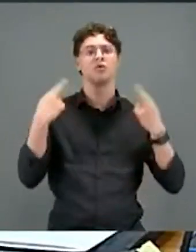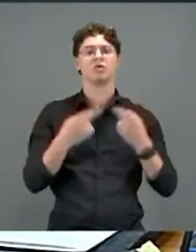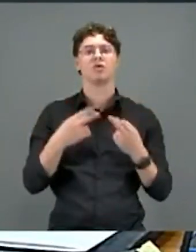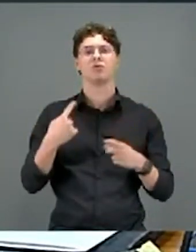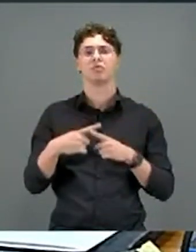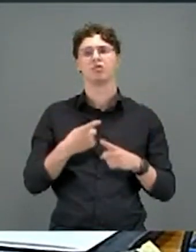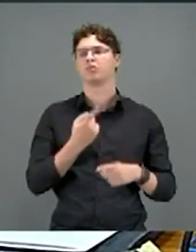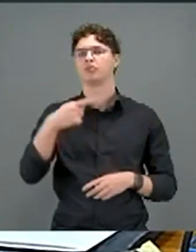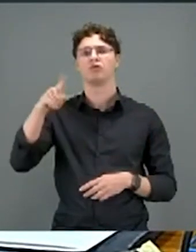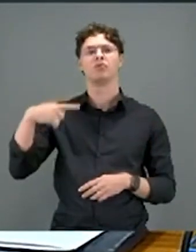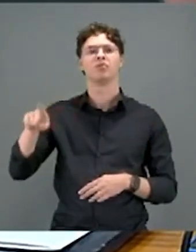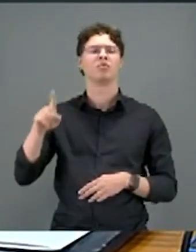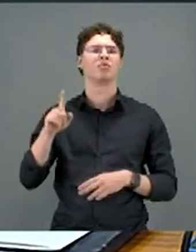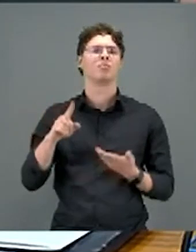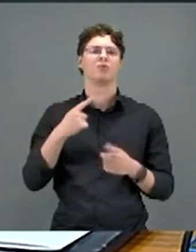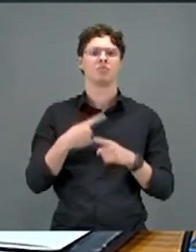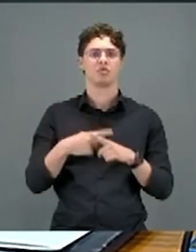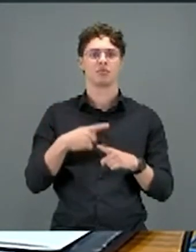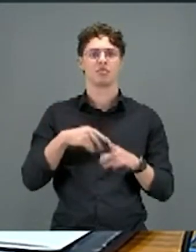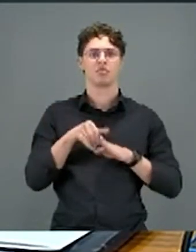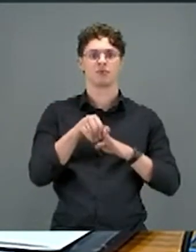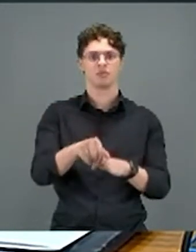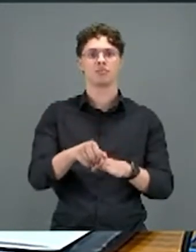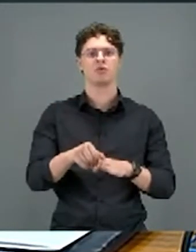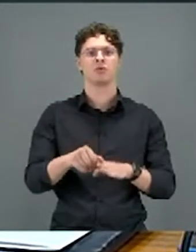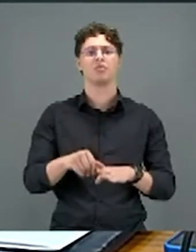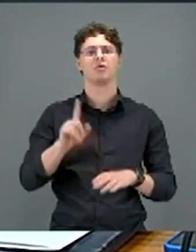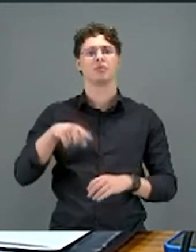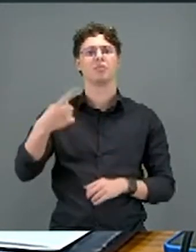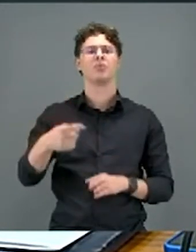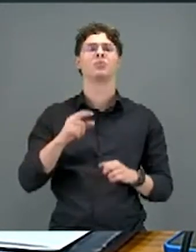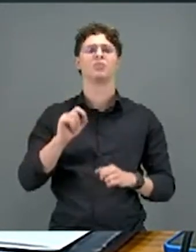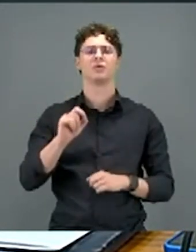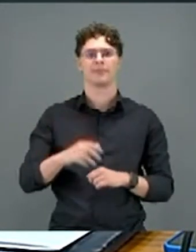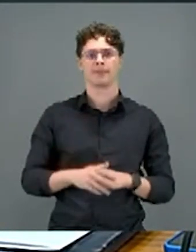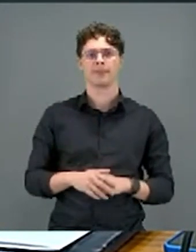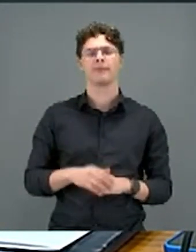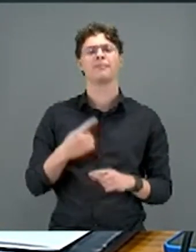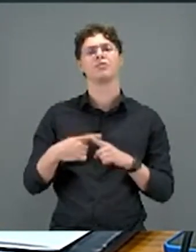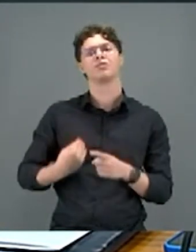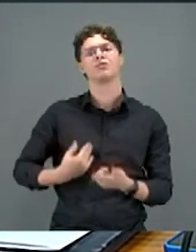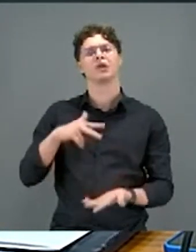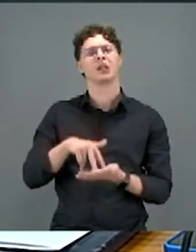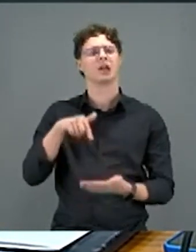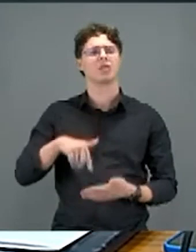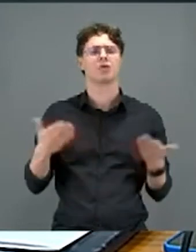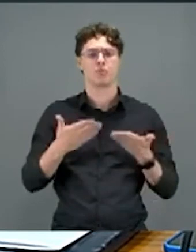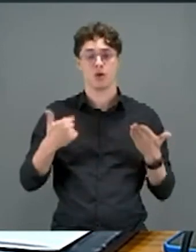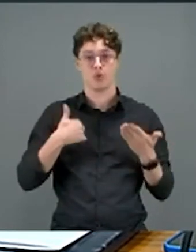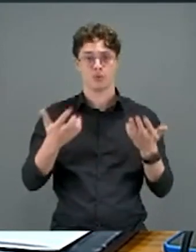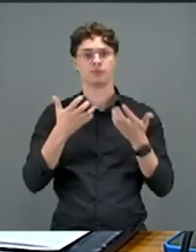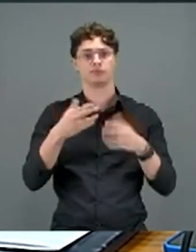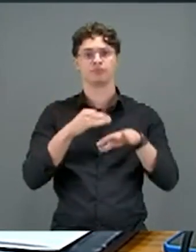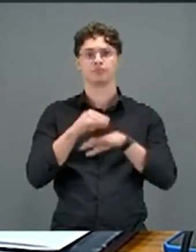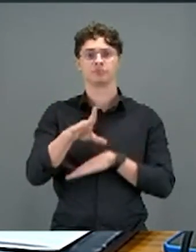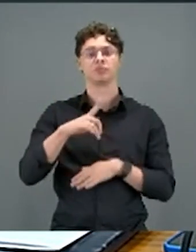fui nas duas expedições porque eu fui recomendada não ir, mas eu vou na próxima. Por que eu estou aqui? Porque eu quero trazer